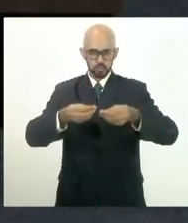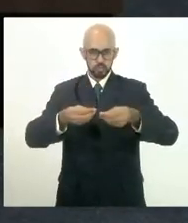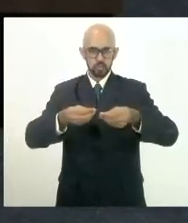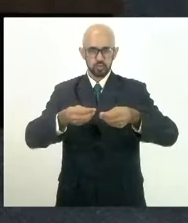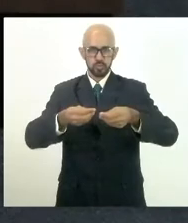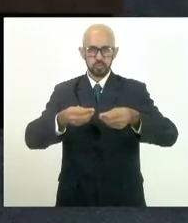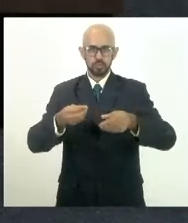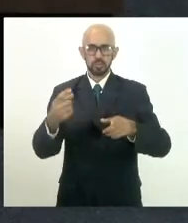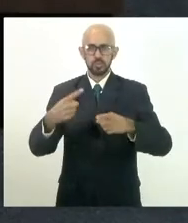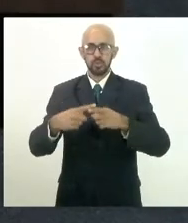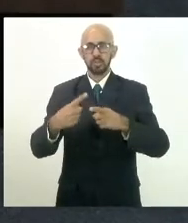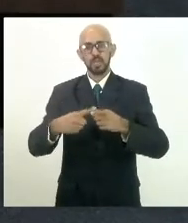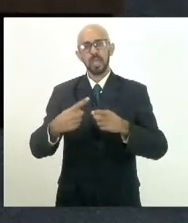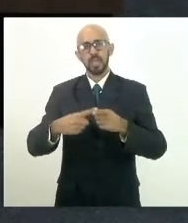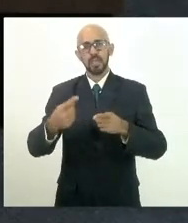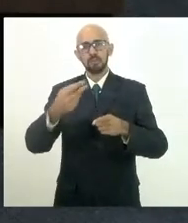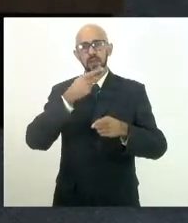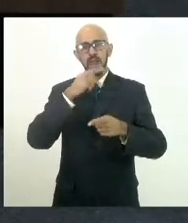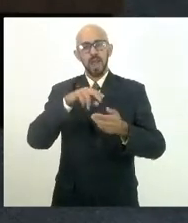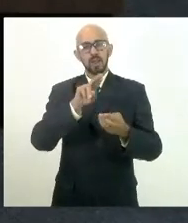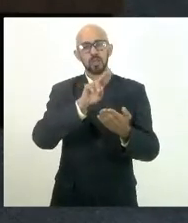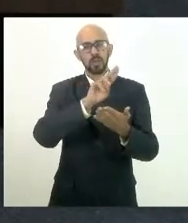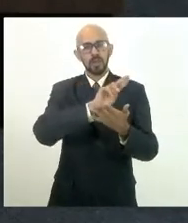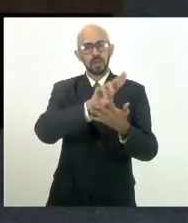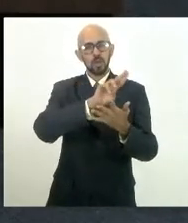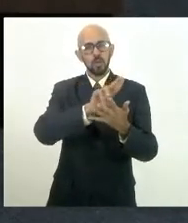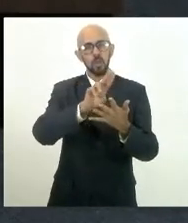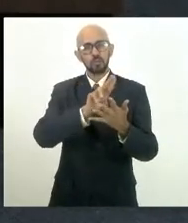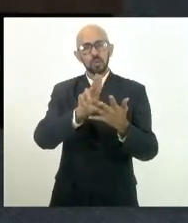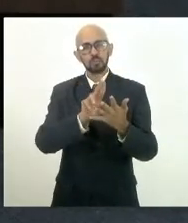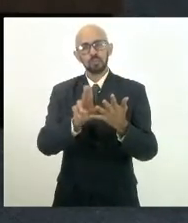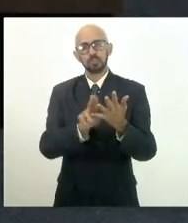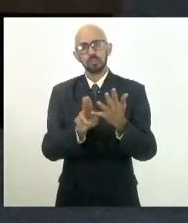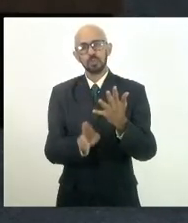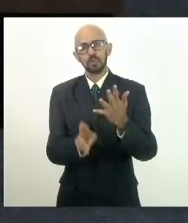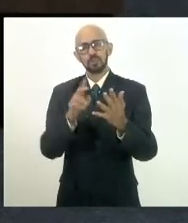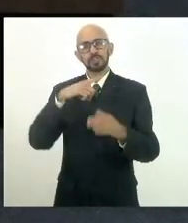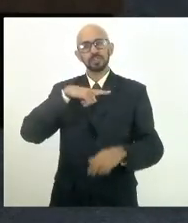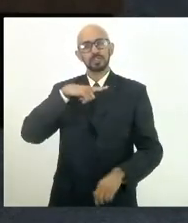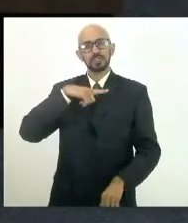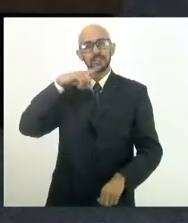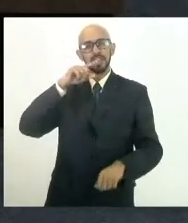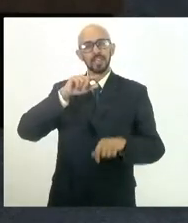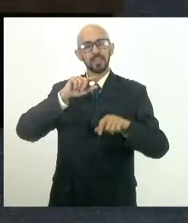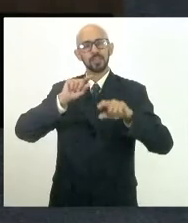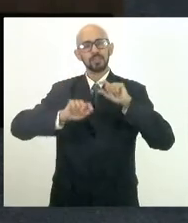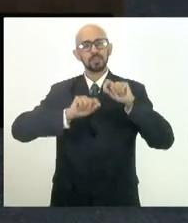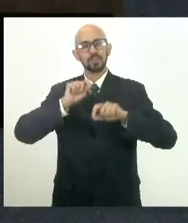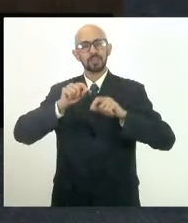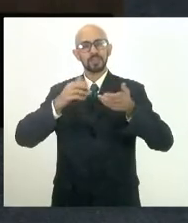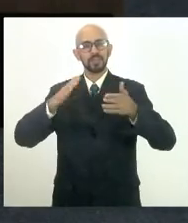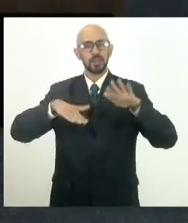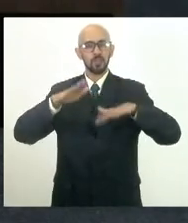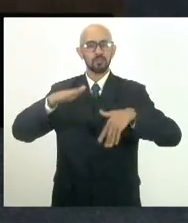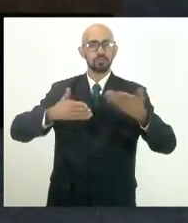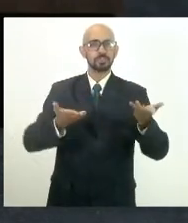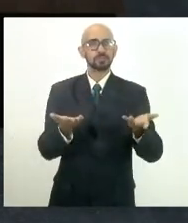citar nomes, a gente pode correr o risco exatamente